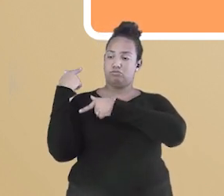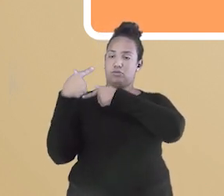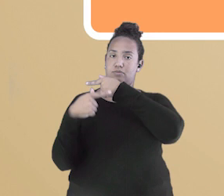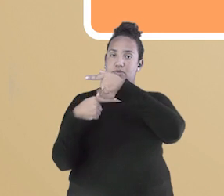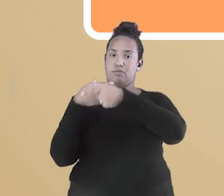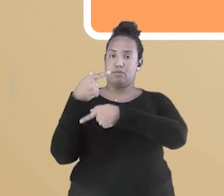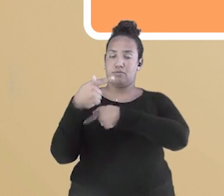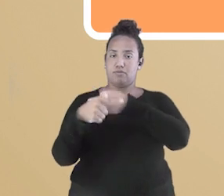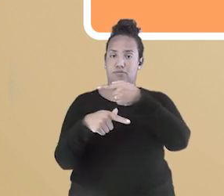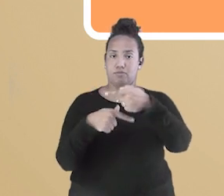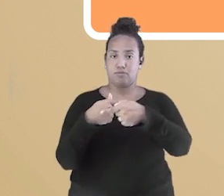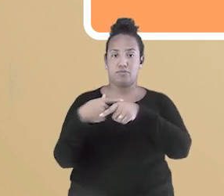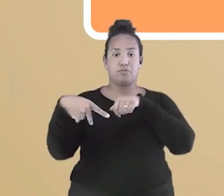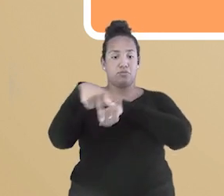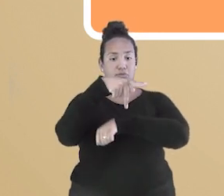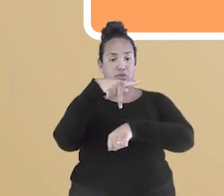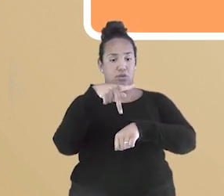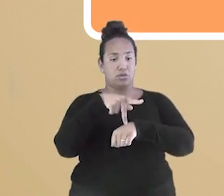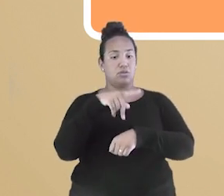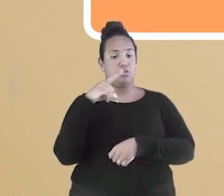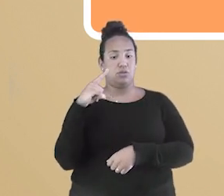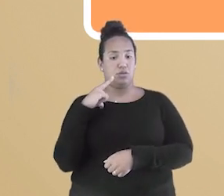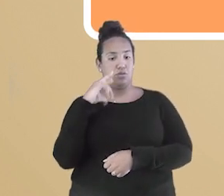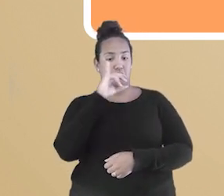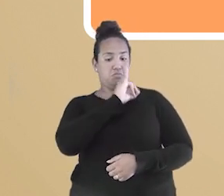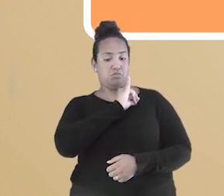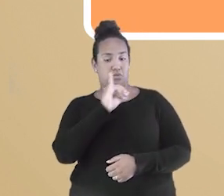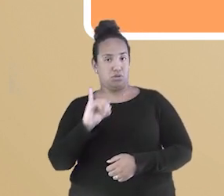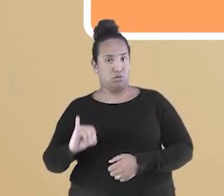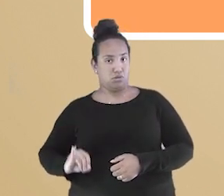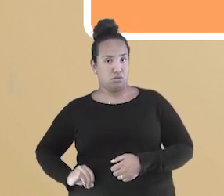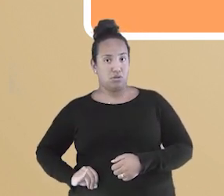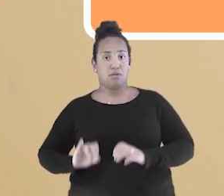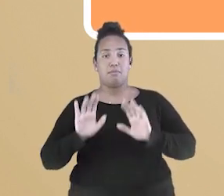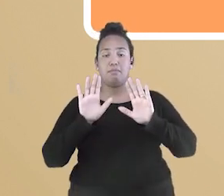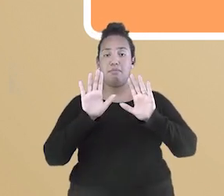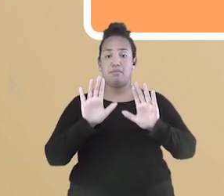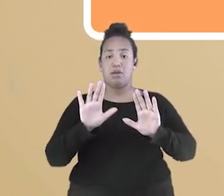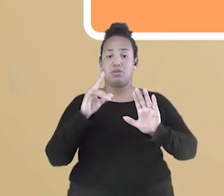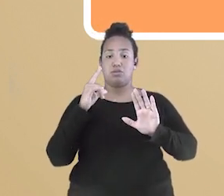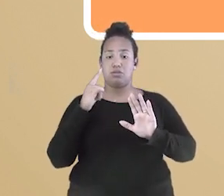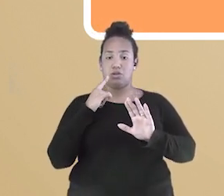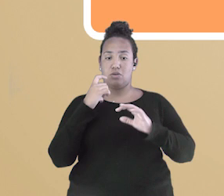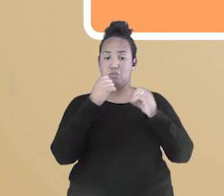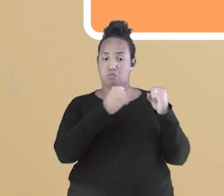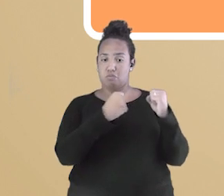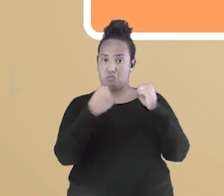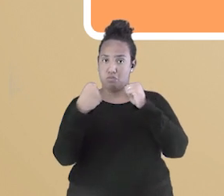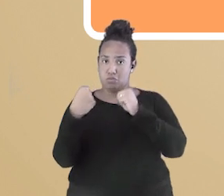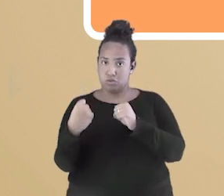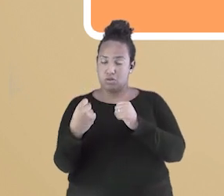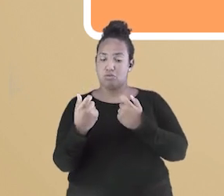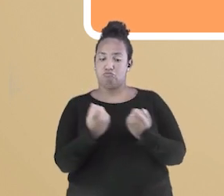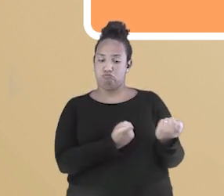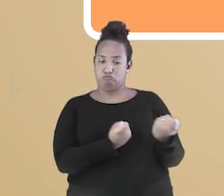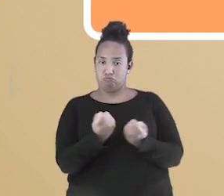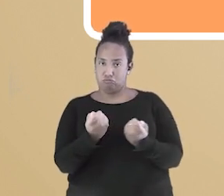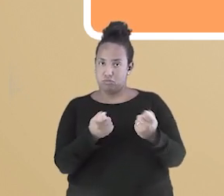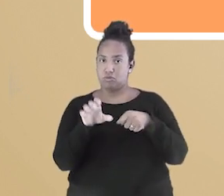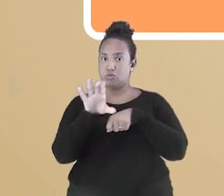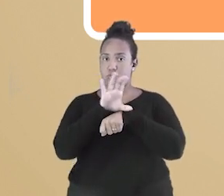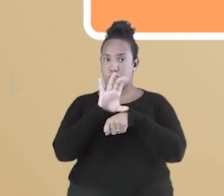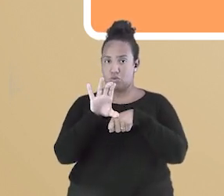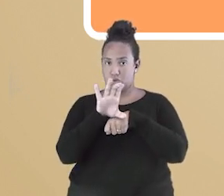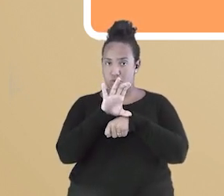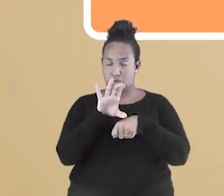governado por um imperador, porém, tendo seus poderes controlados por uma Constituição e o trono passaria de pai para